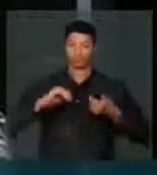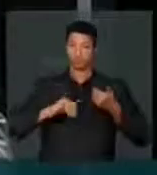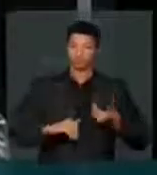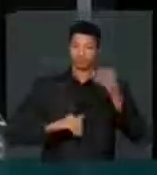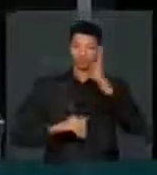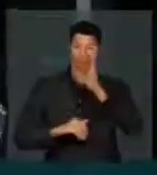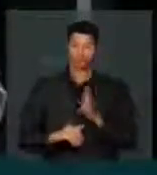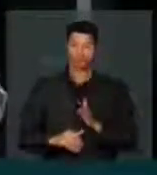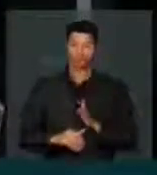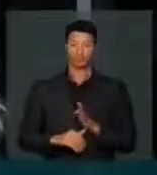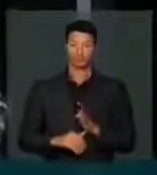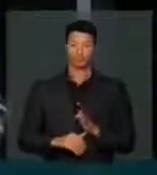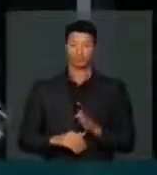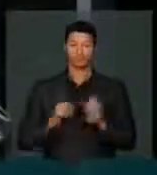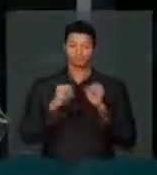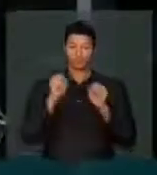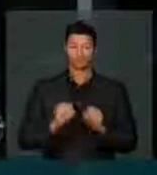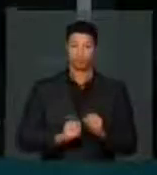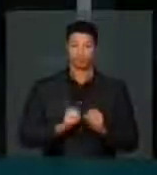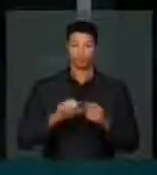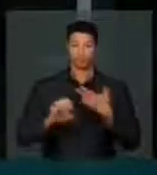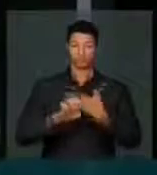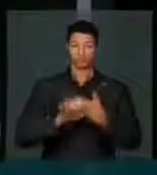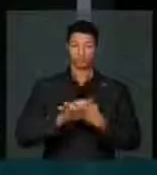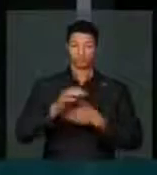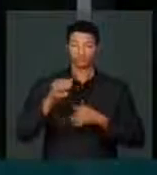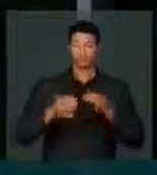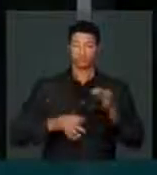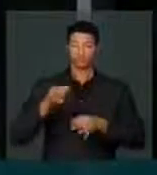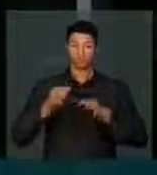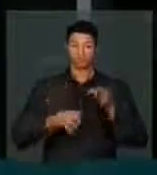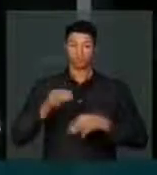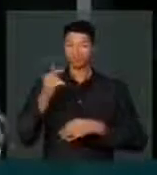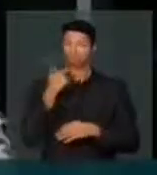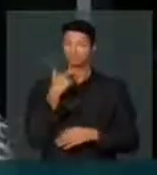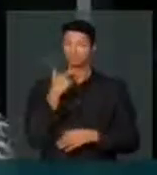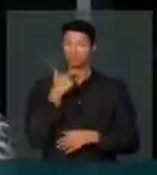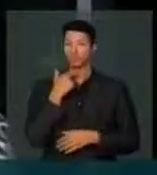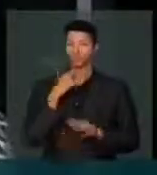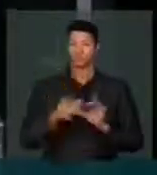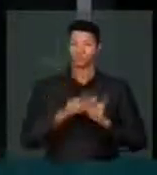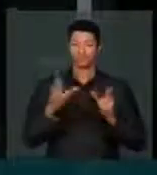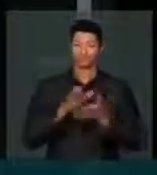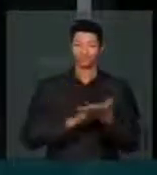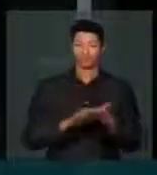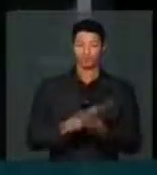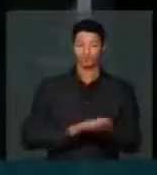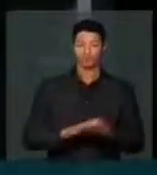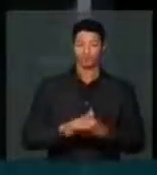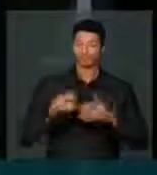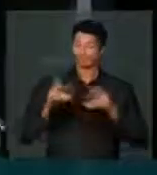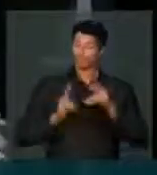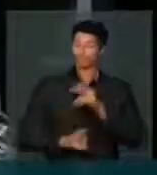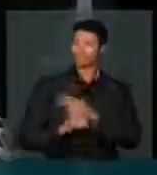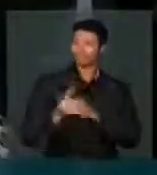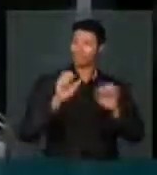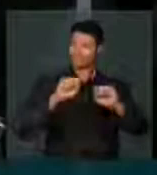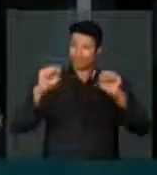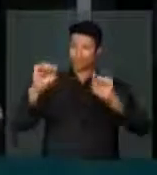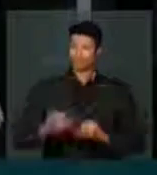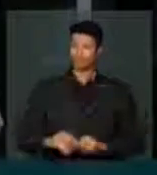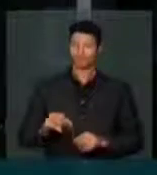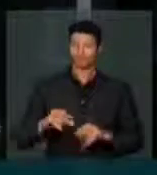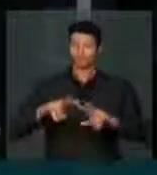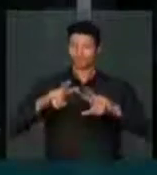Nacional, o Poder Executivo, os Judiciários não podem permitir que se perpetue esse sistema